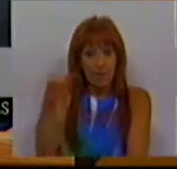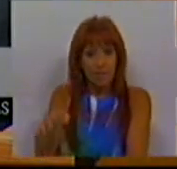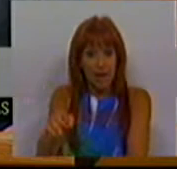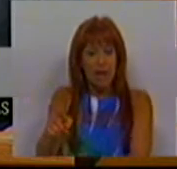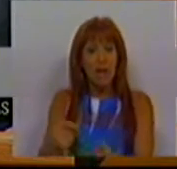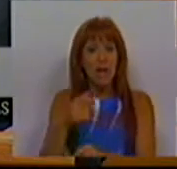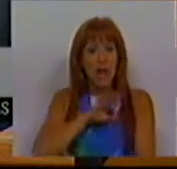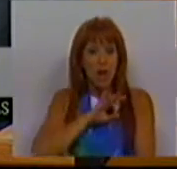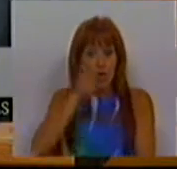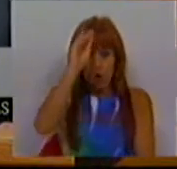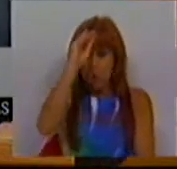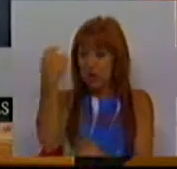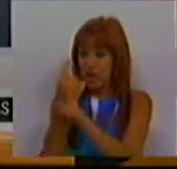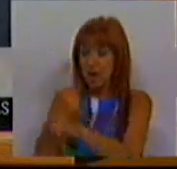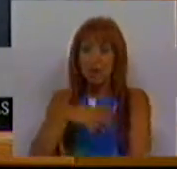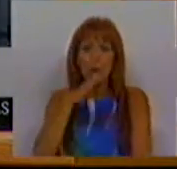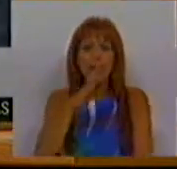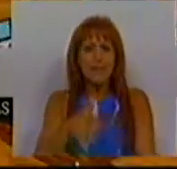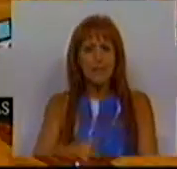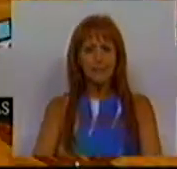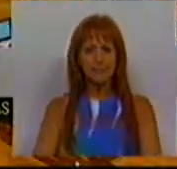e aos Senhores Conselheiros. Diz-se.